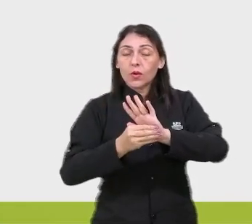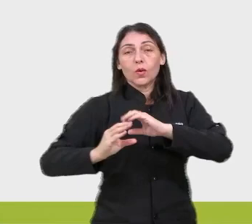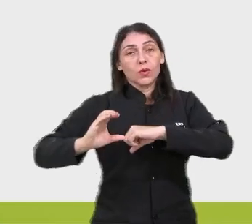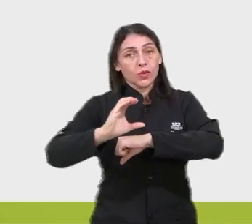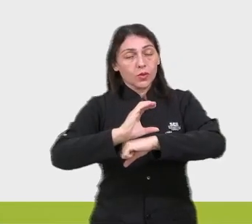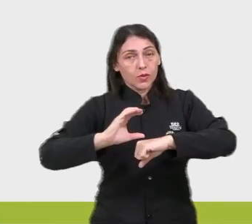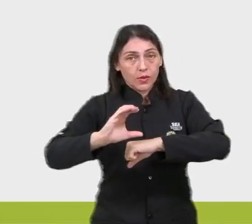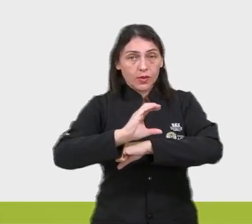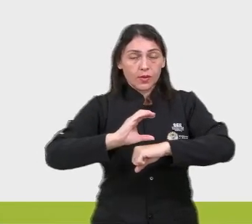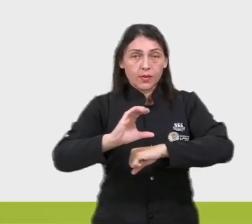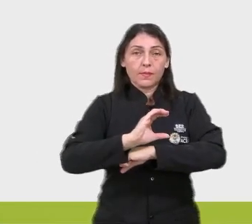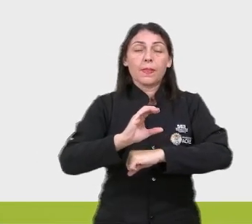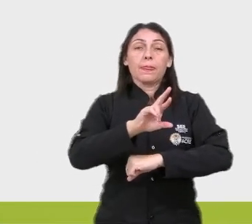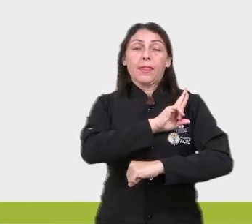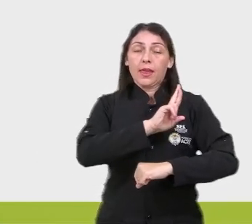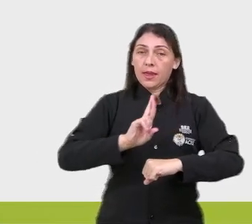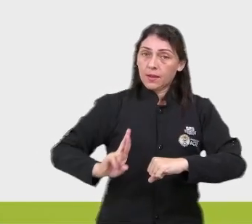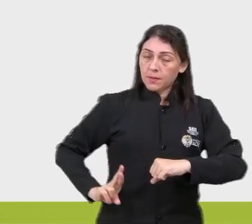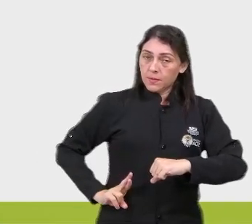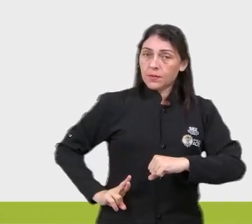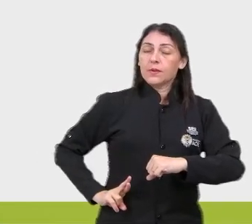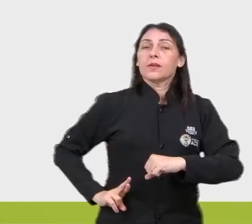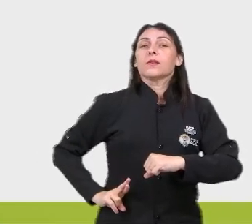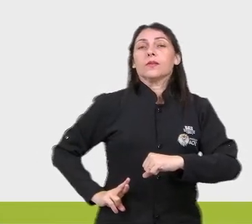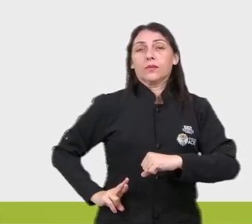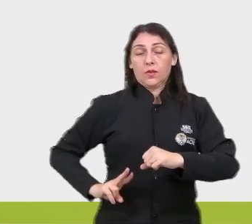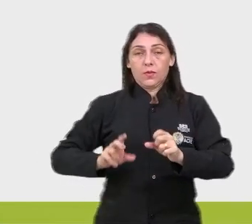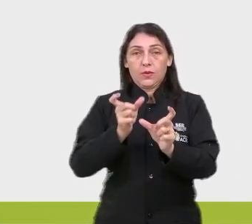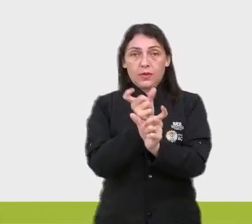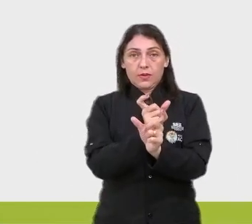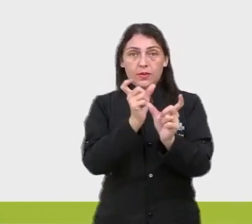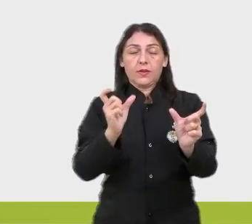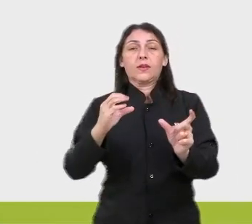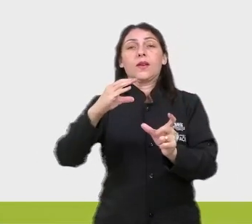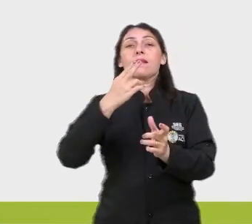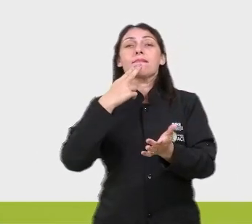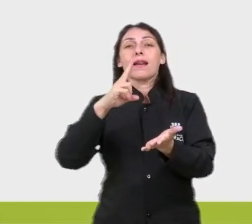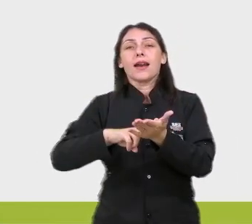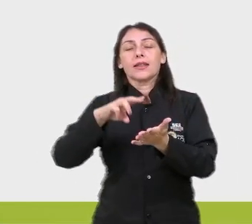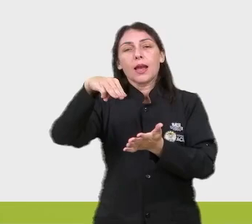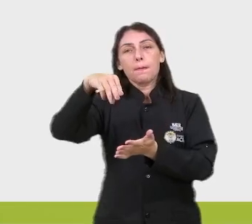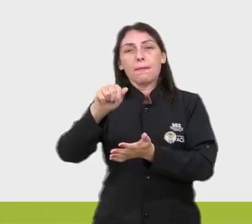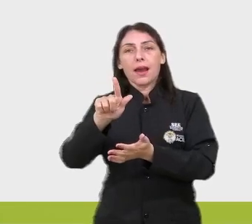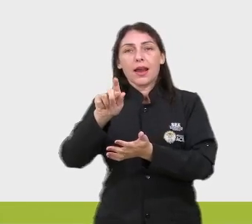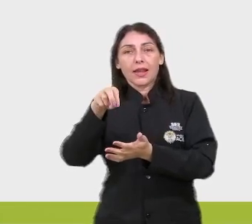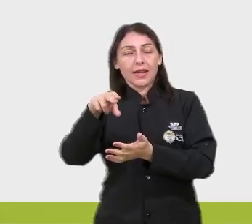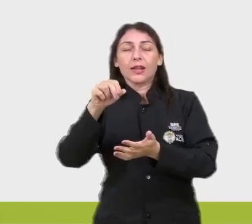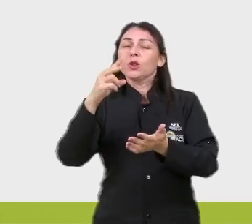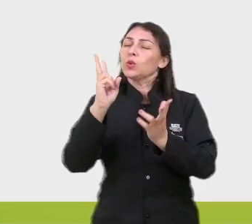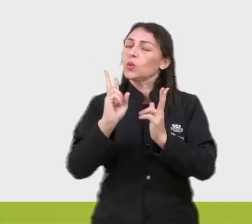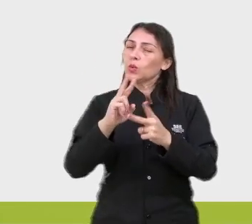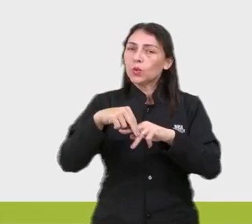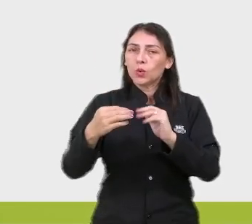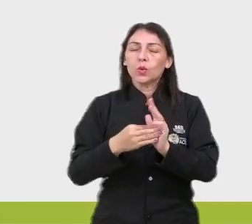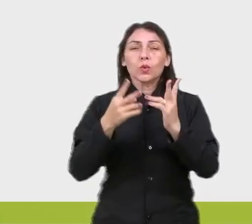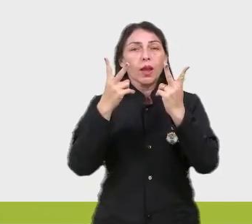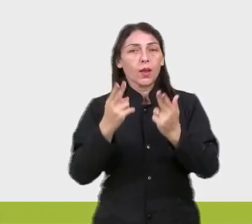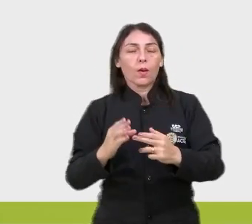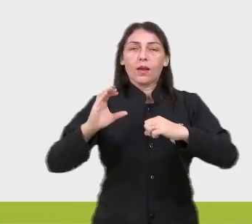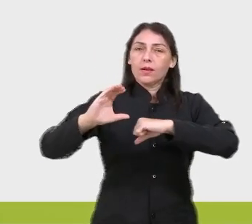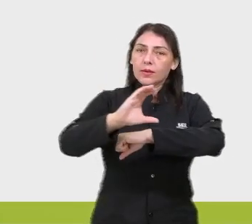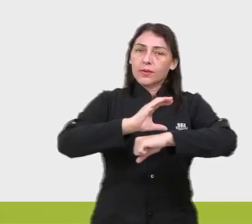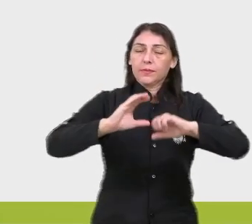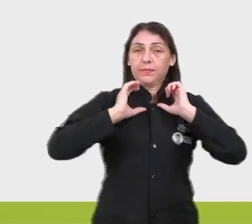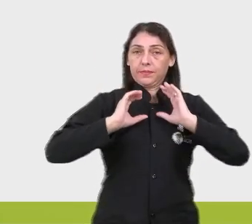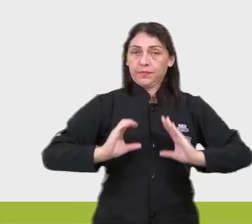Constituição, Constituição da República e seus muitos sinônimos, como Carta Magna, Carta Constitucional, Constituição